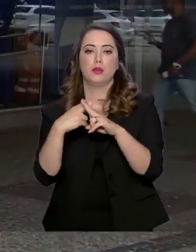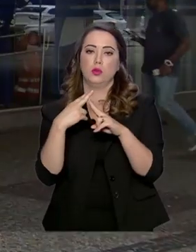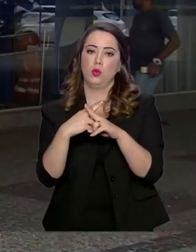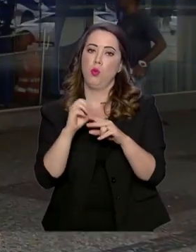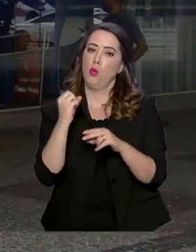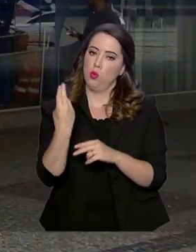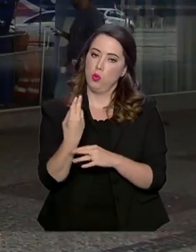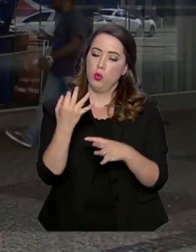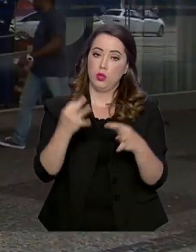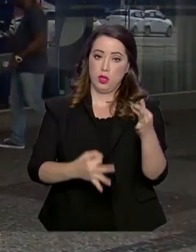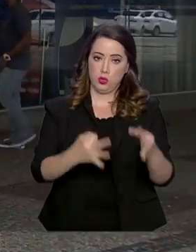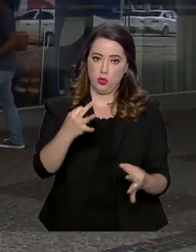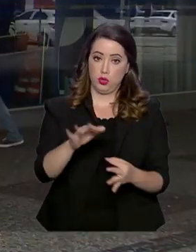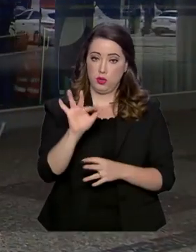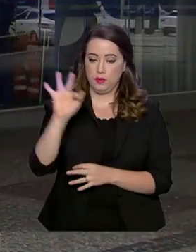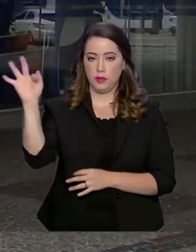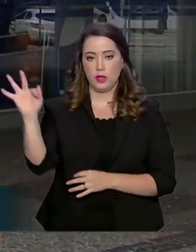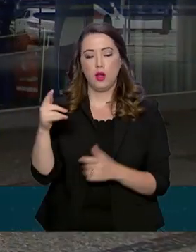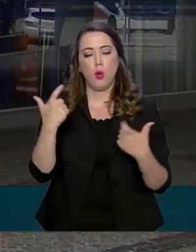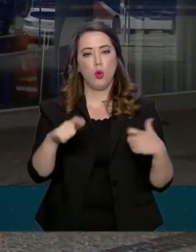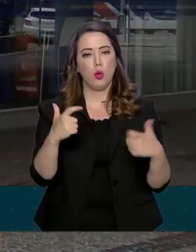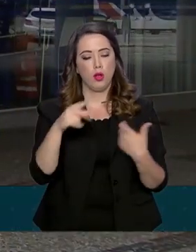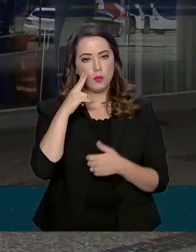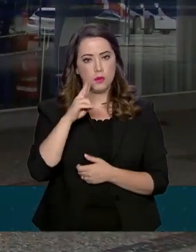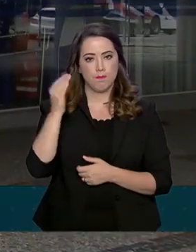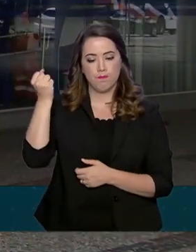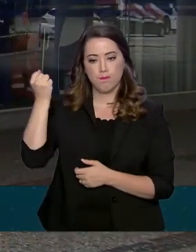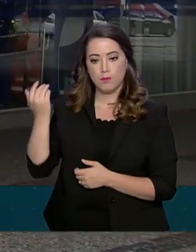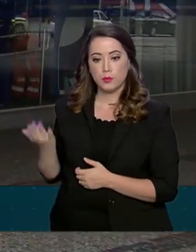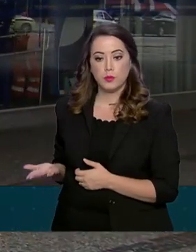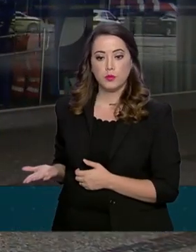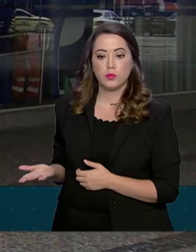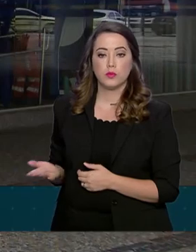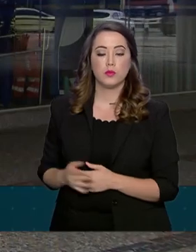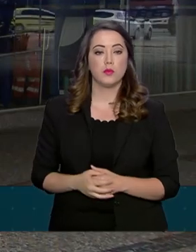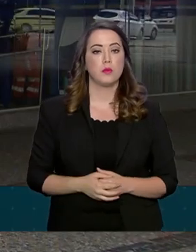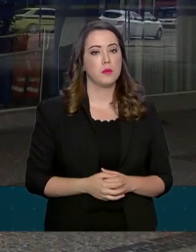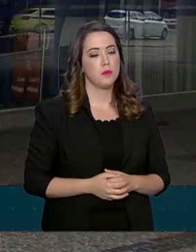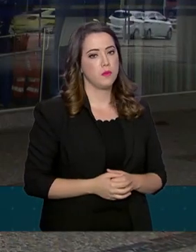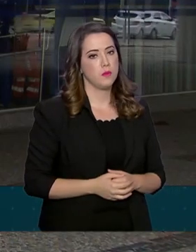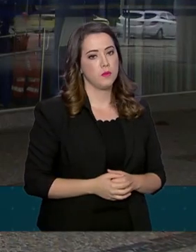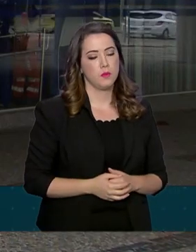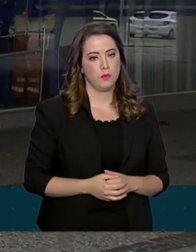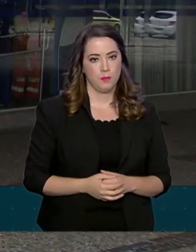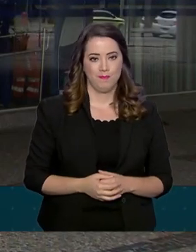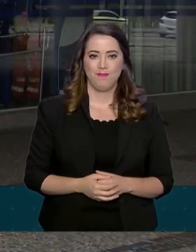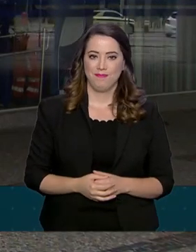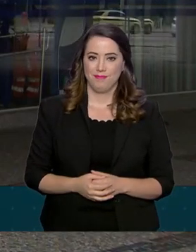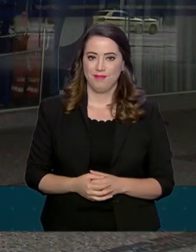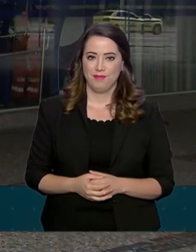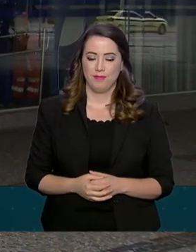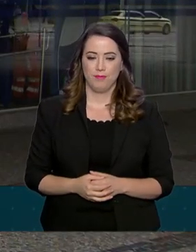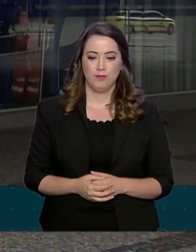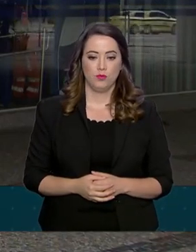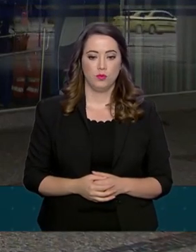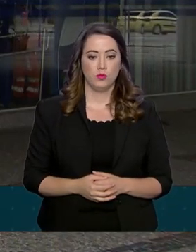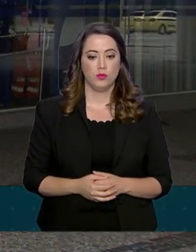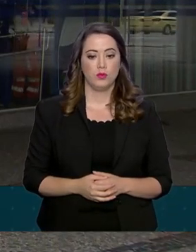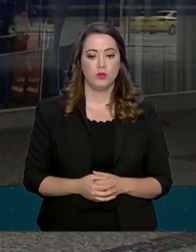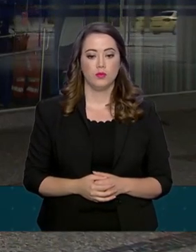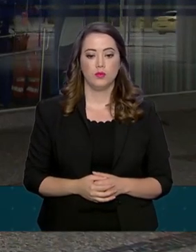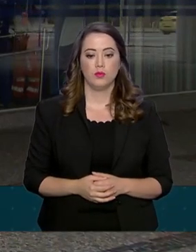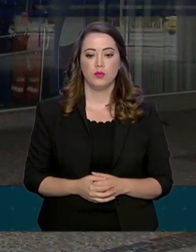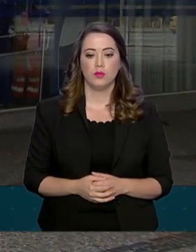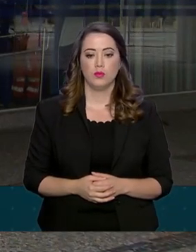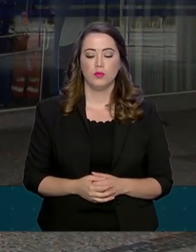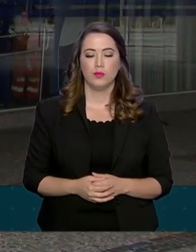A lista completa com os locais de atendimento pode ser conferida no site www.caixa.gov.br barra